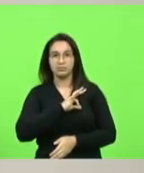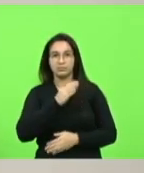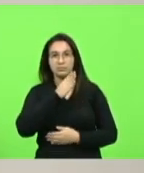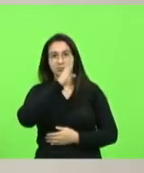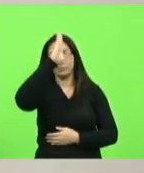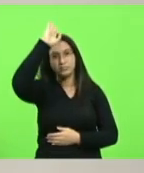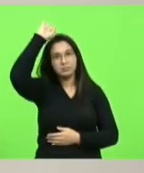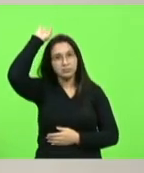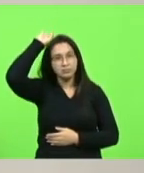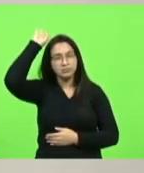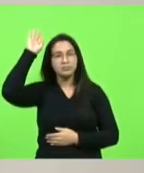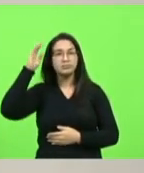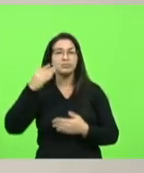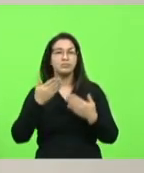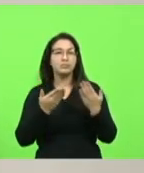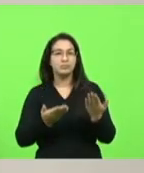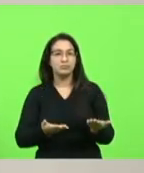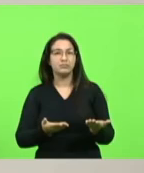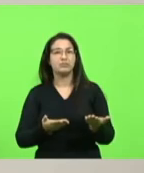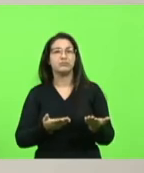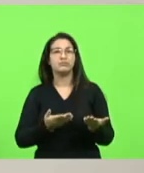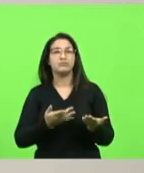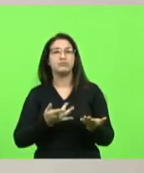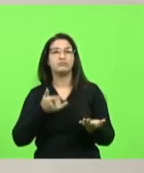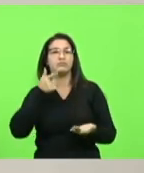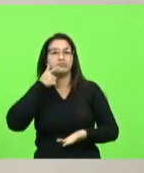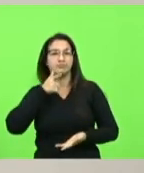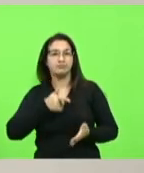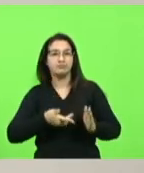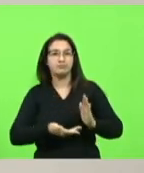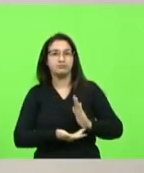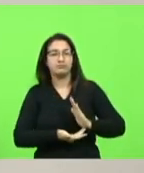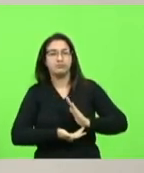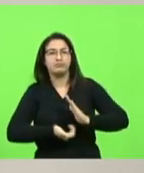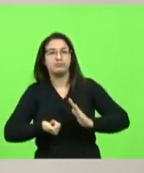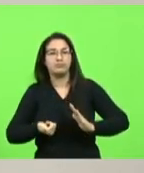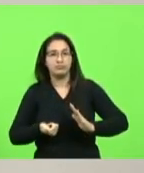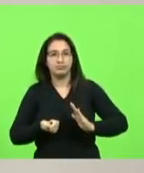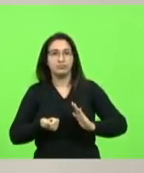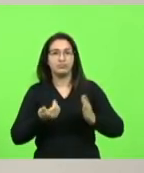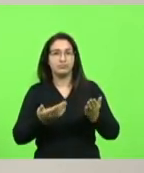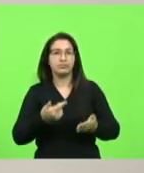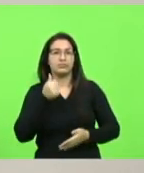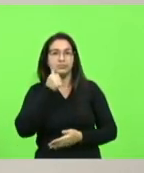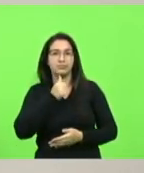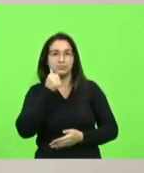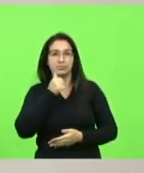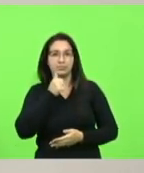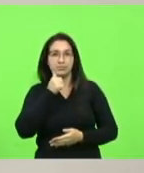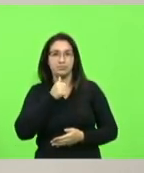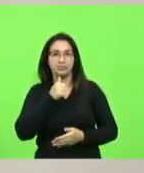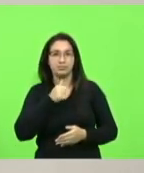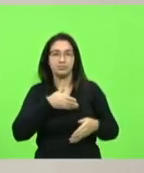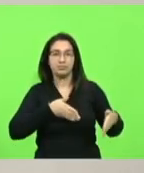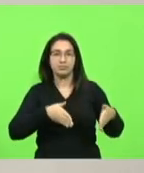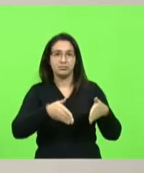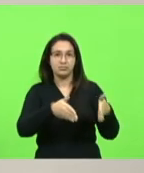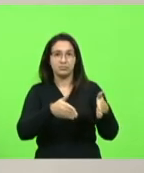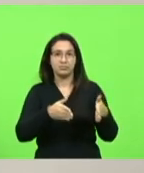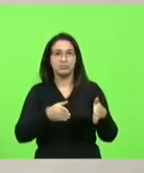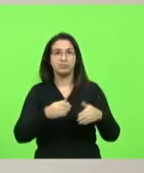que lograram êxito em retirar uma jovem no Rio Braço do Norte salvando sua vida